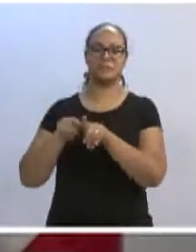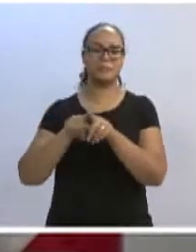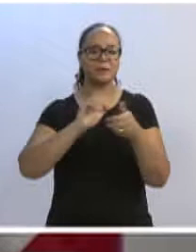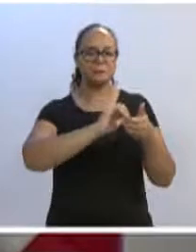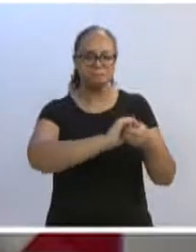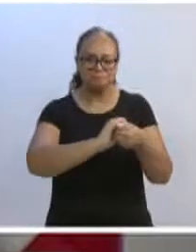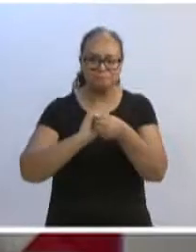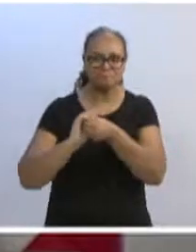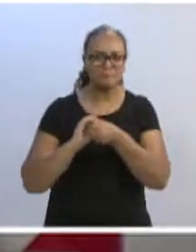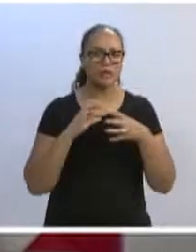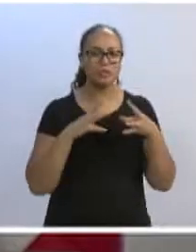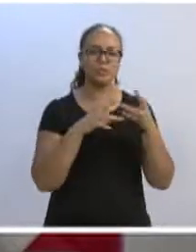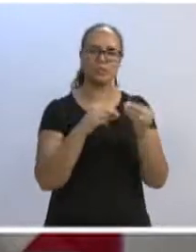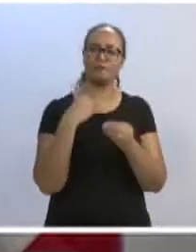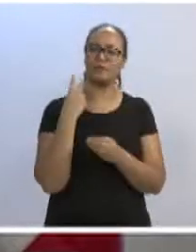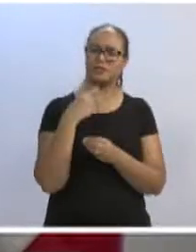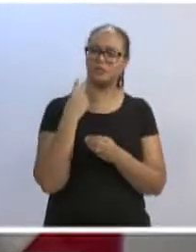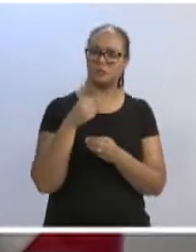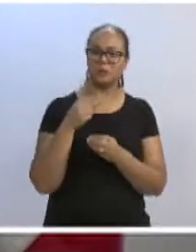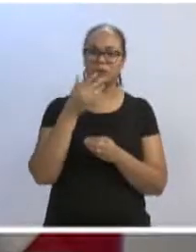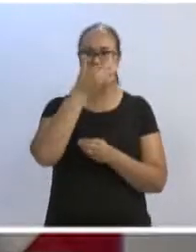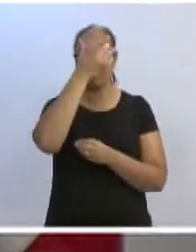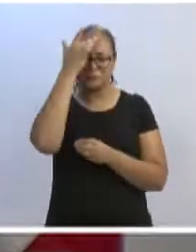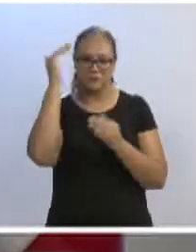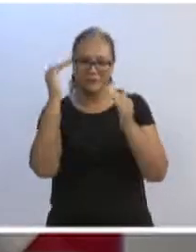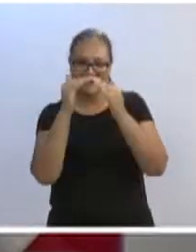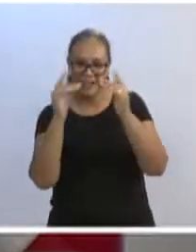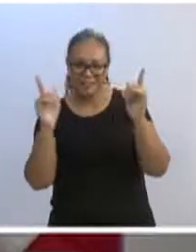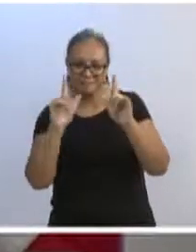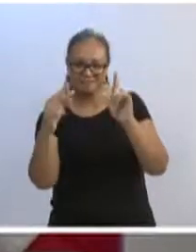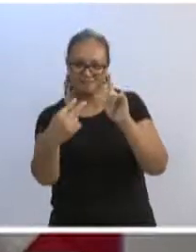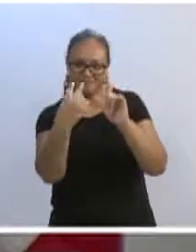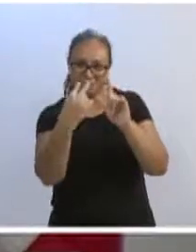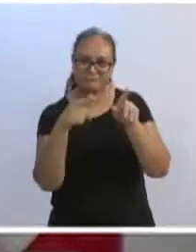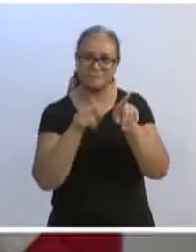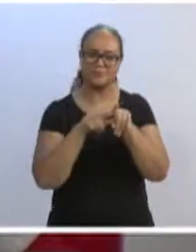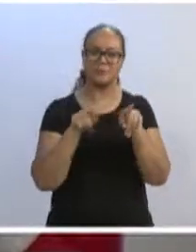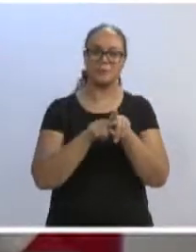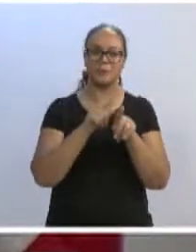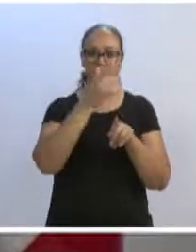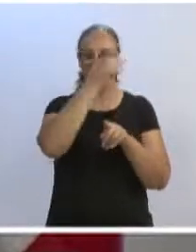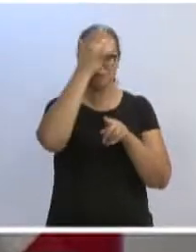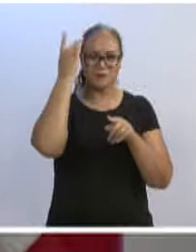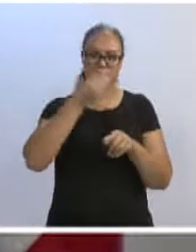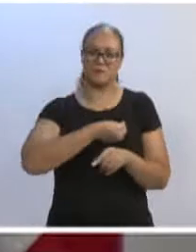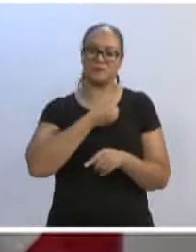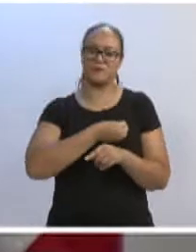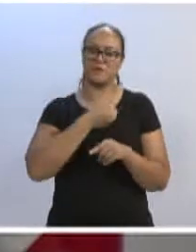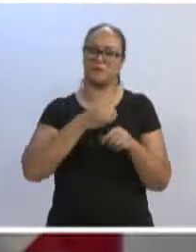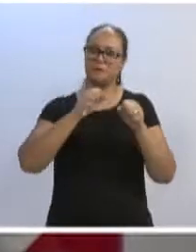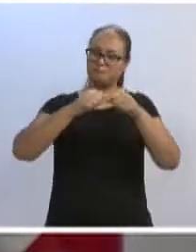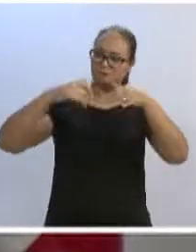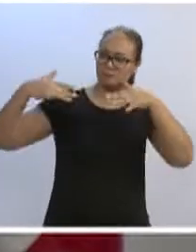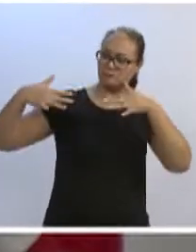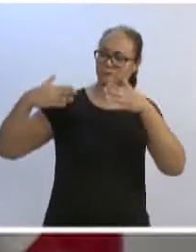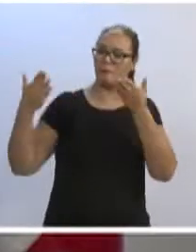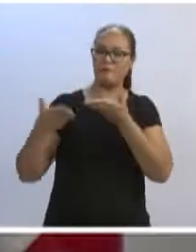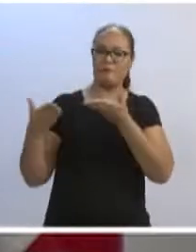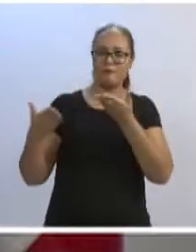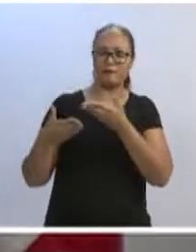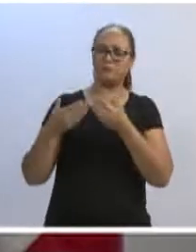assiste pela TVL, quem nos assiste aqui do plenário desta Casa Legislativa. Muito boa tarde.